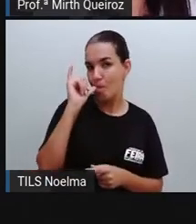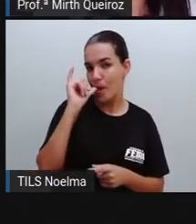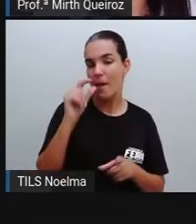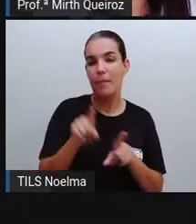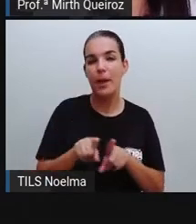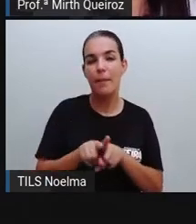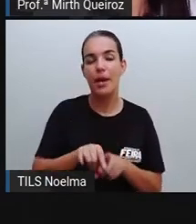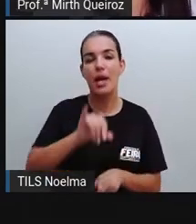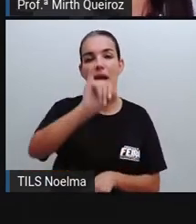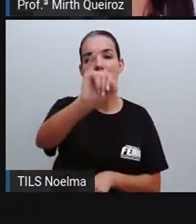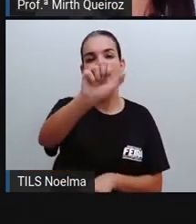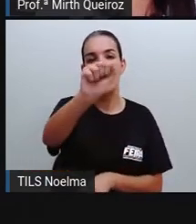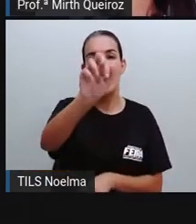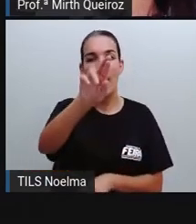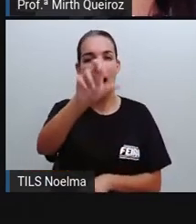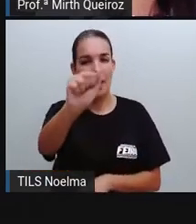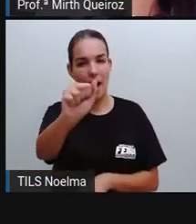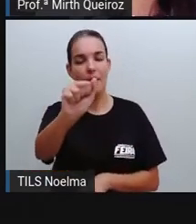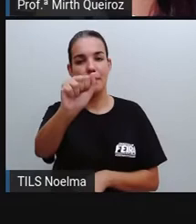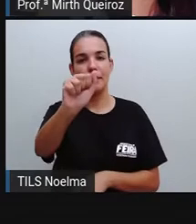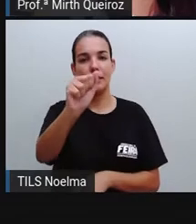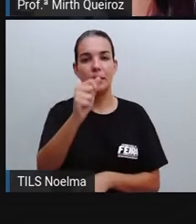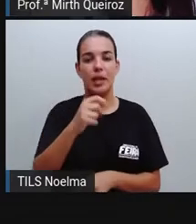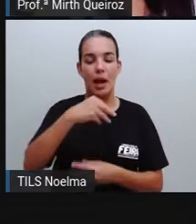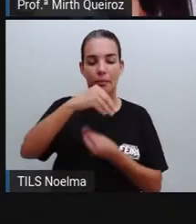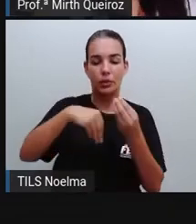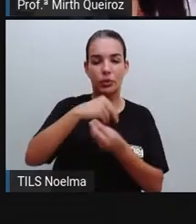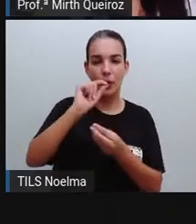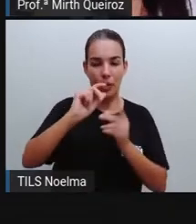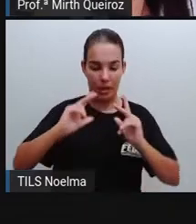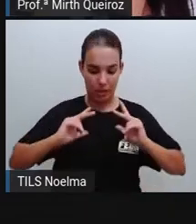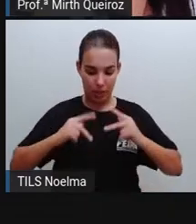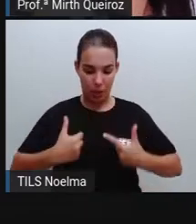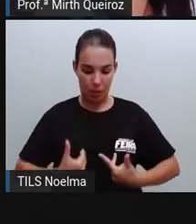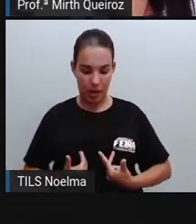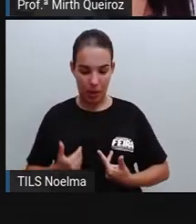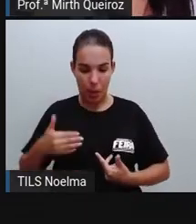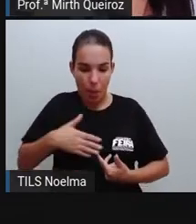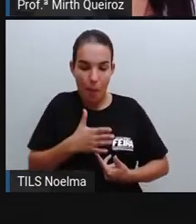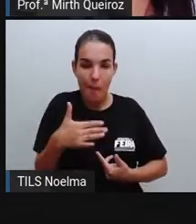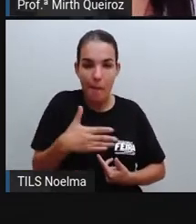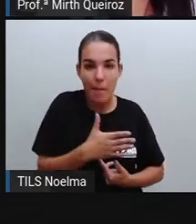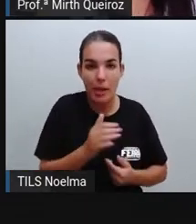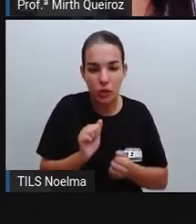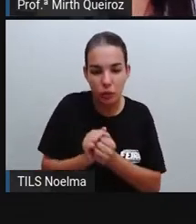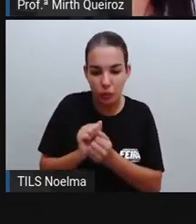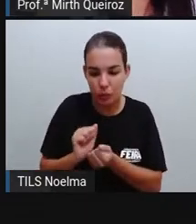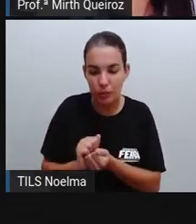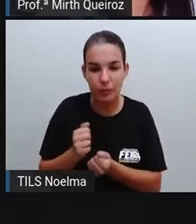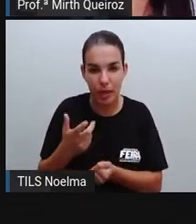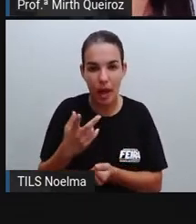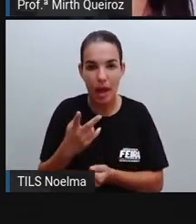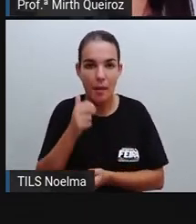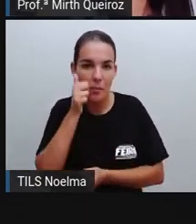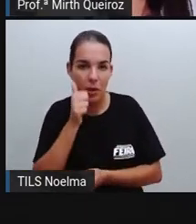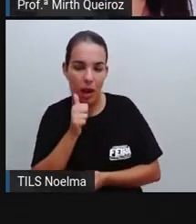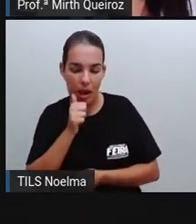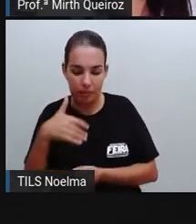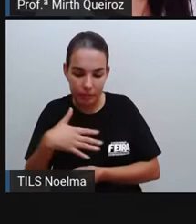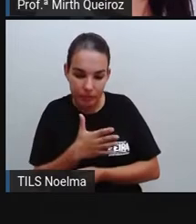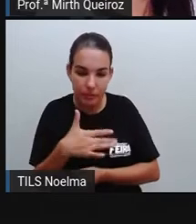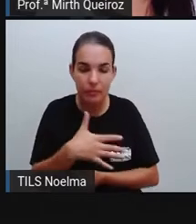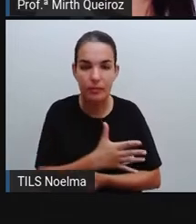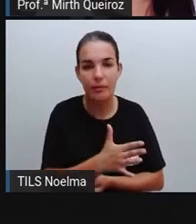é uma mistura aí do ser humano com o peixe. Então, gente, mas a gente vai ver essa mistura de feições